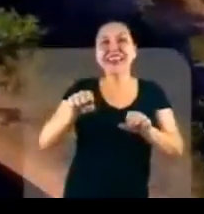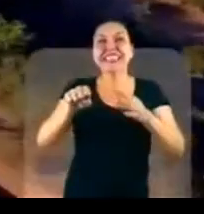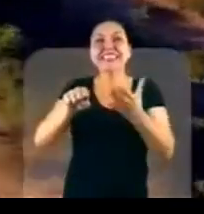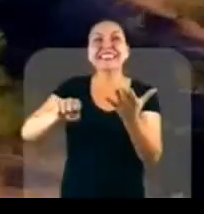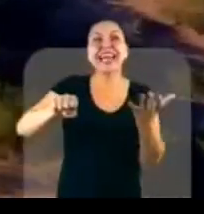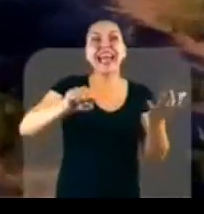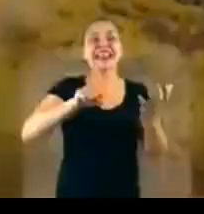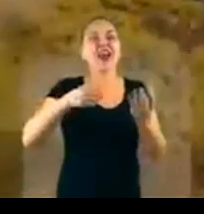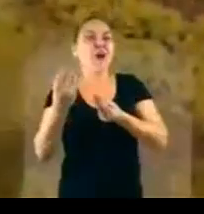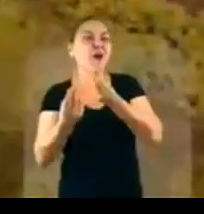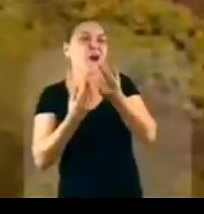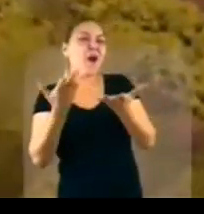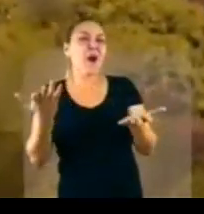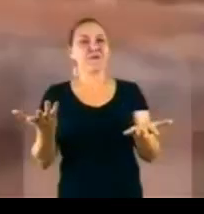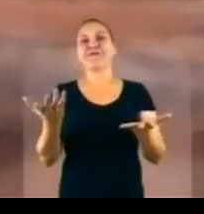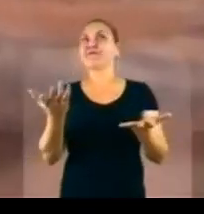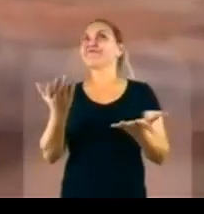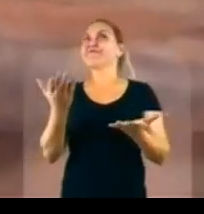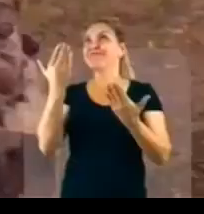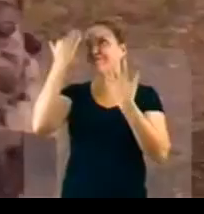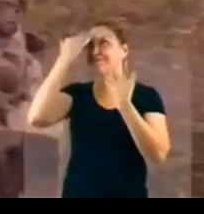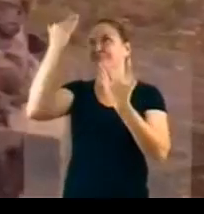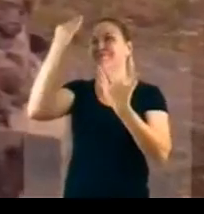funciona a transposição